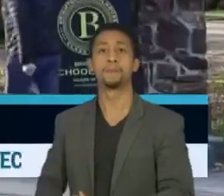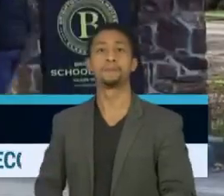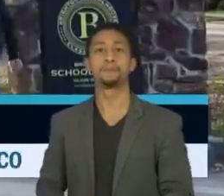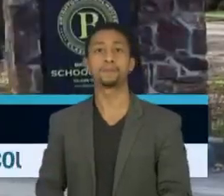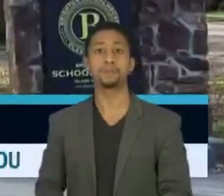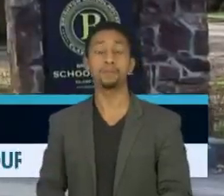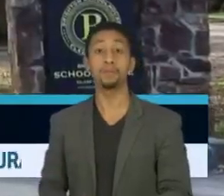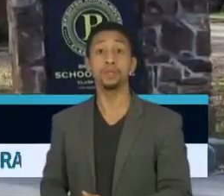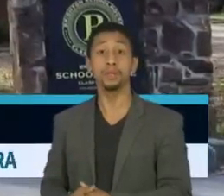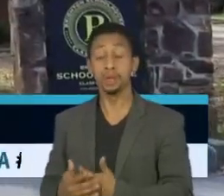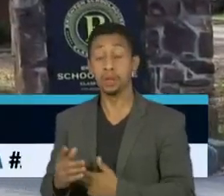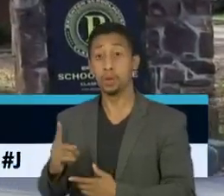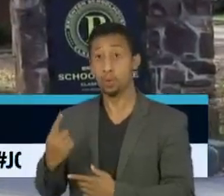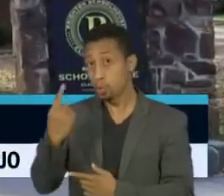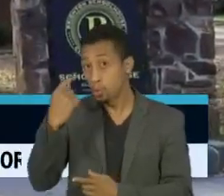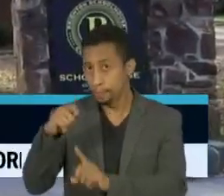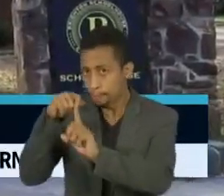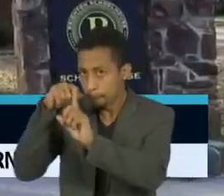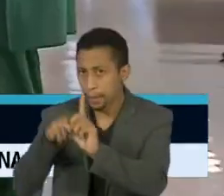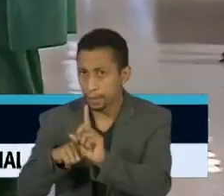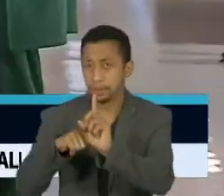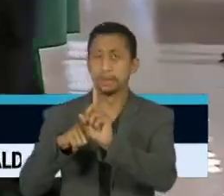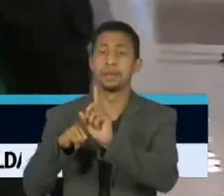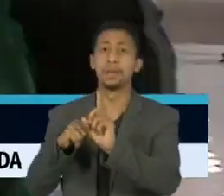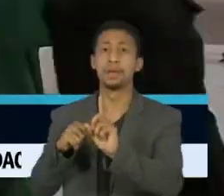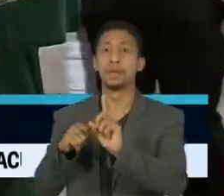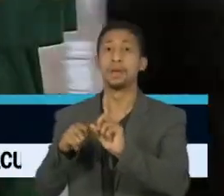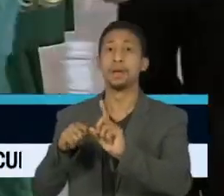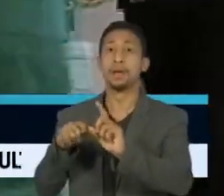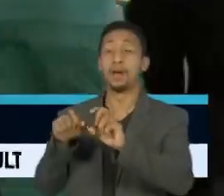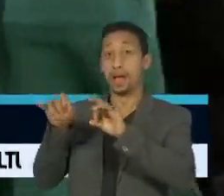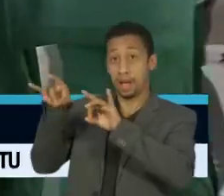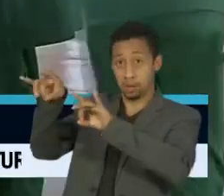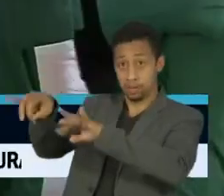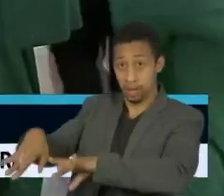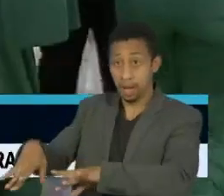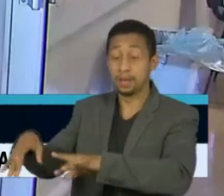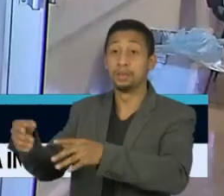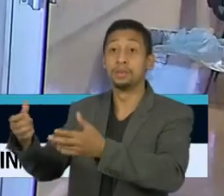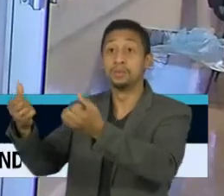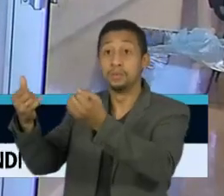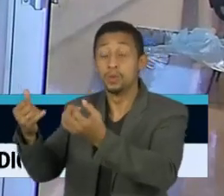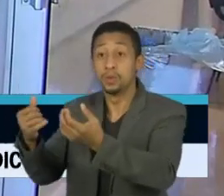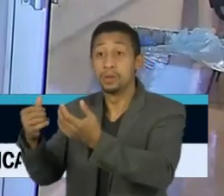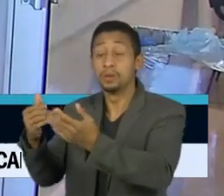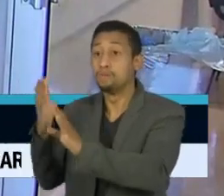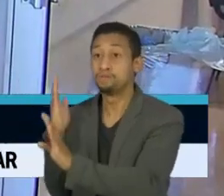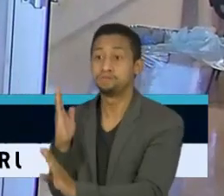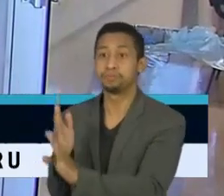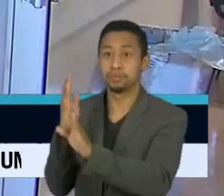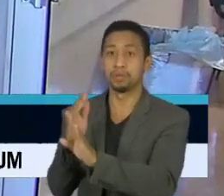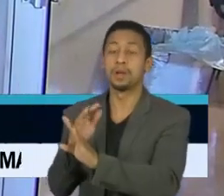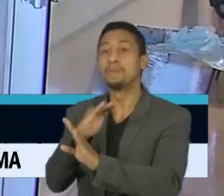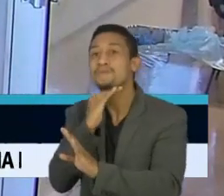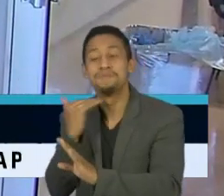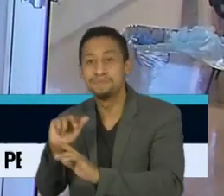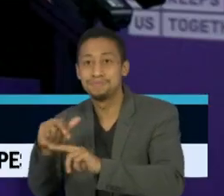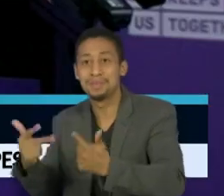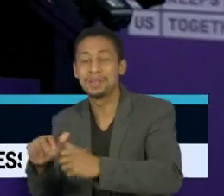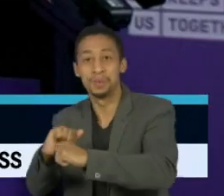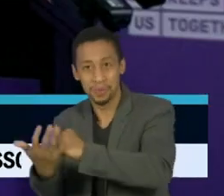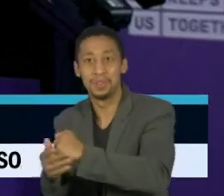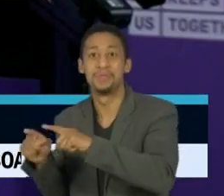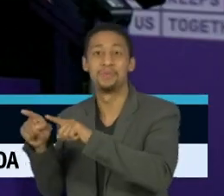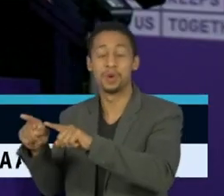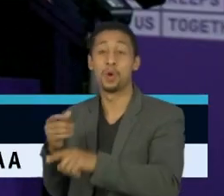Após mais de um mês, a Austrália confirmou hoje a primeira morte por covid-19 no país, no estado de Vitória, um